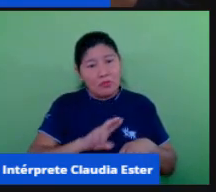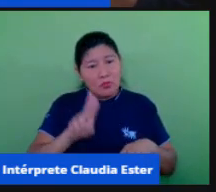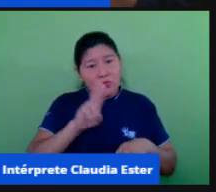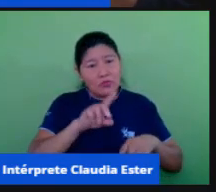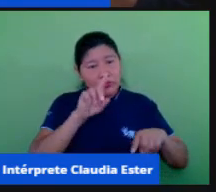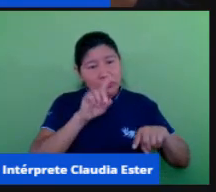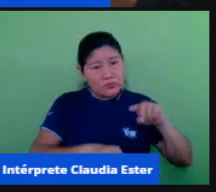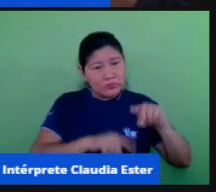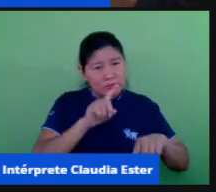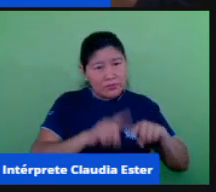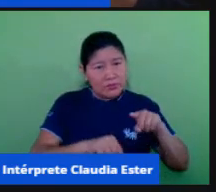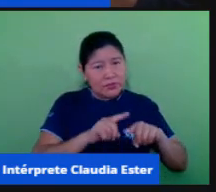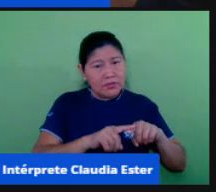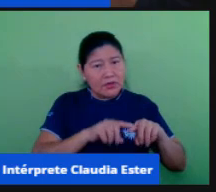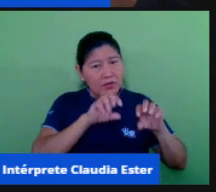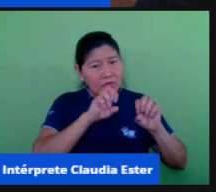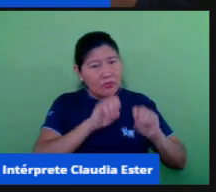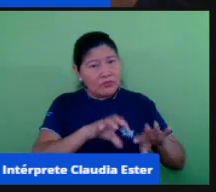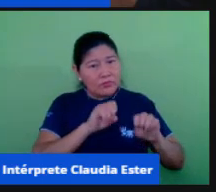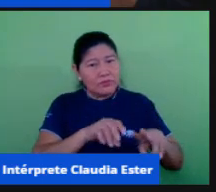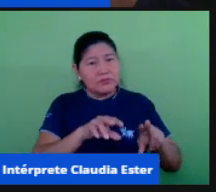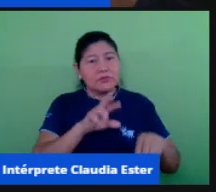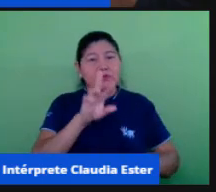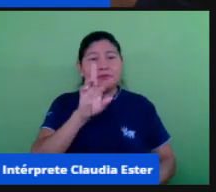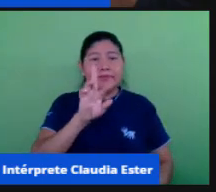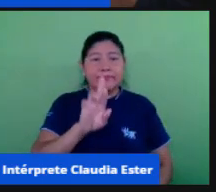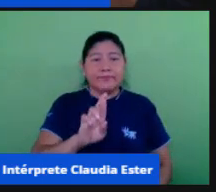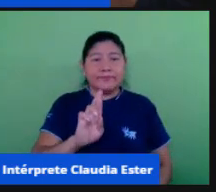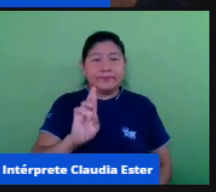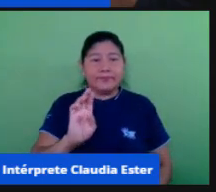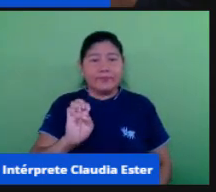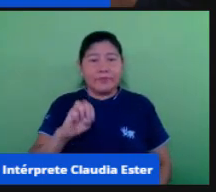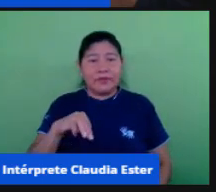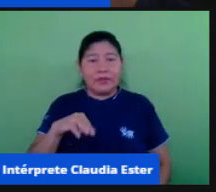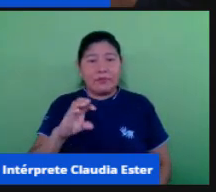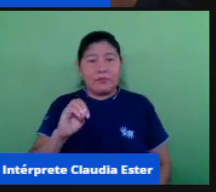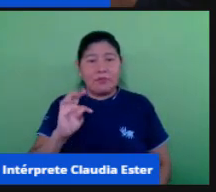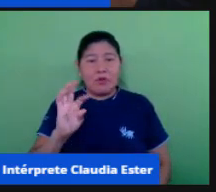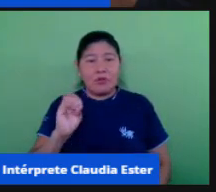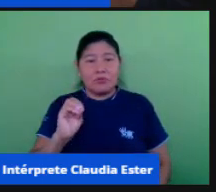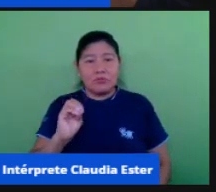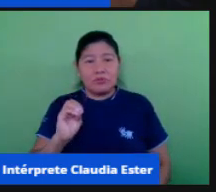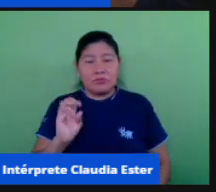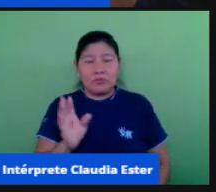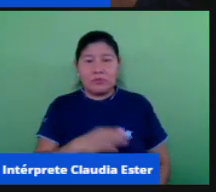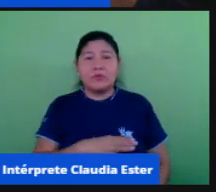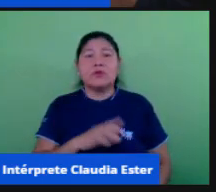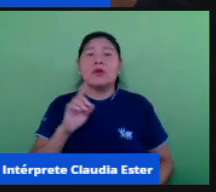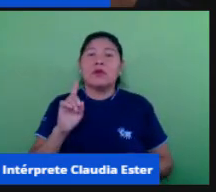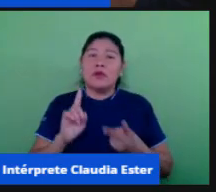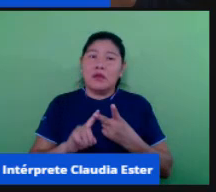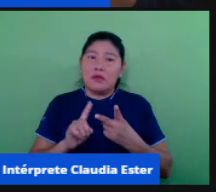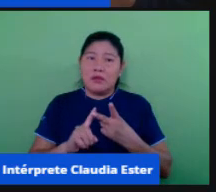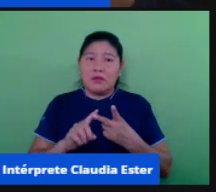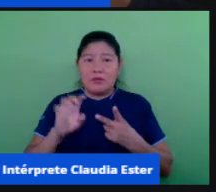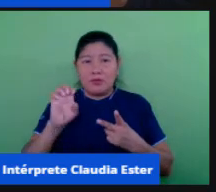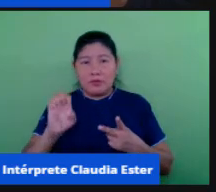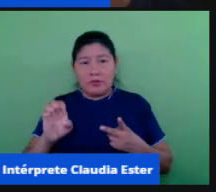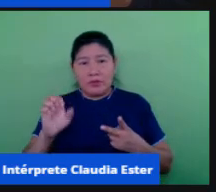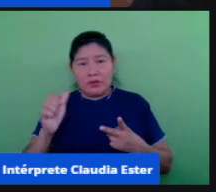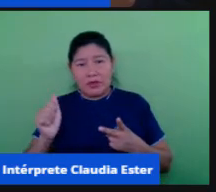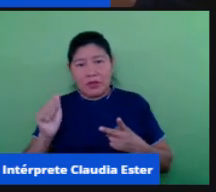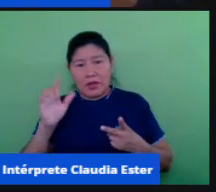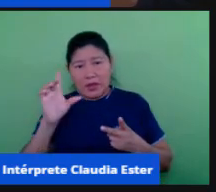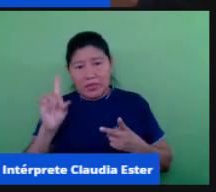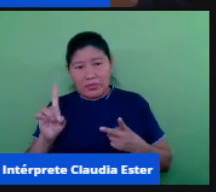aprendizagem do ensino remoto já da educação à distância não então é ensino flexível o aluno pode acessar